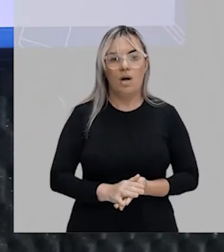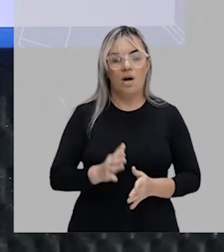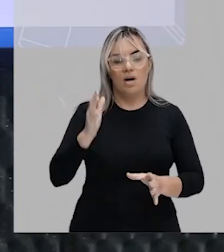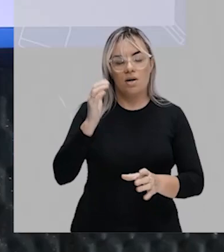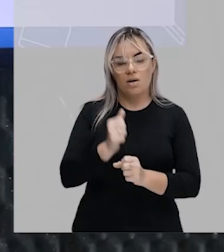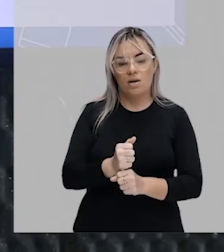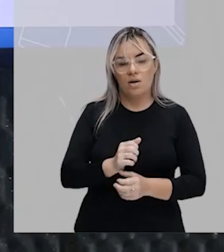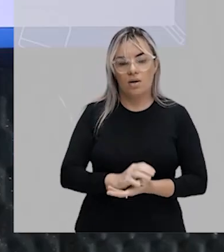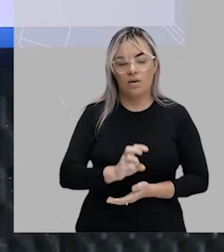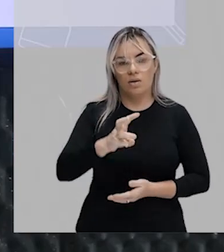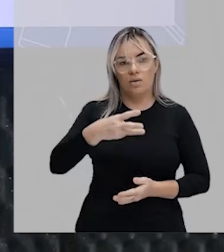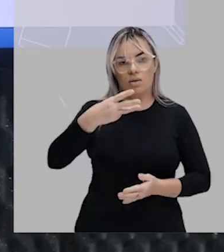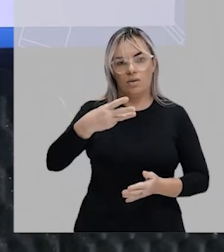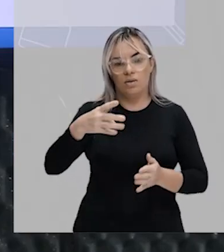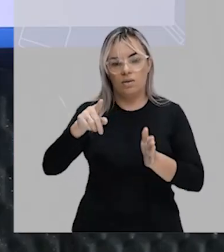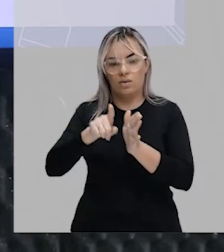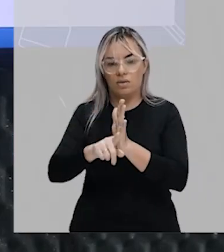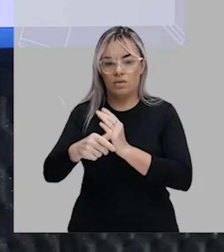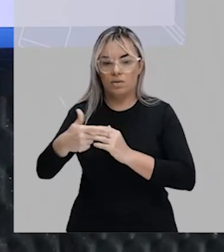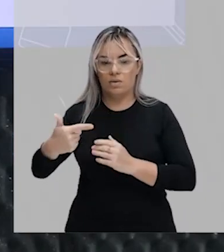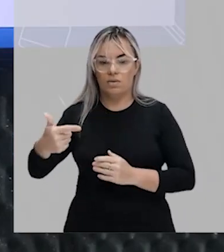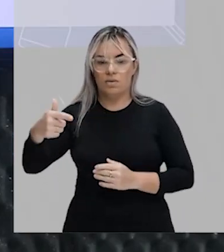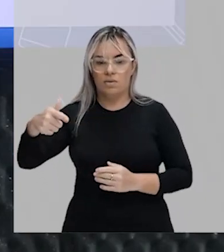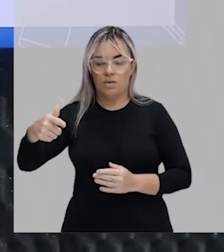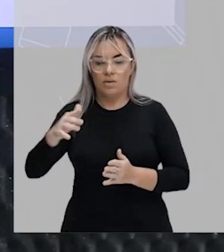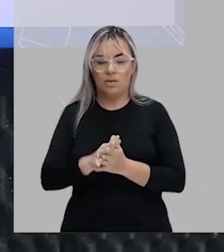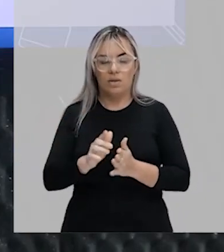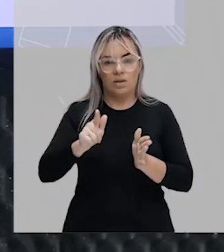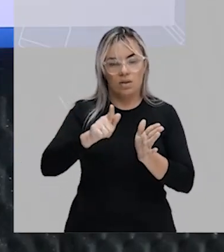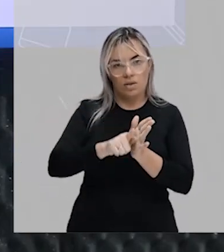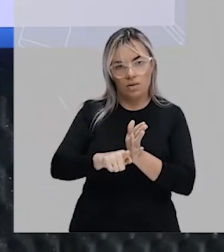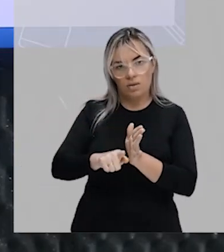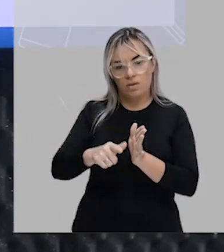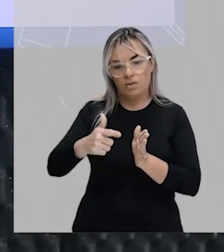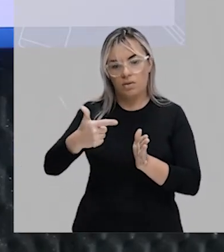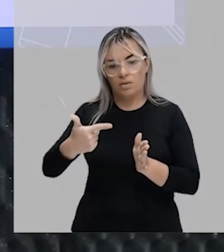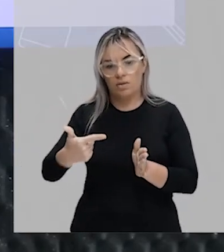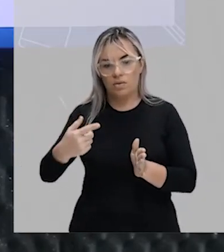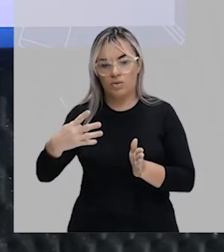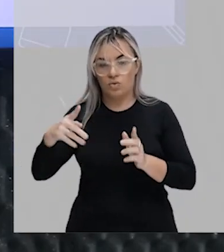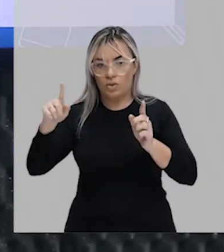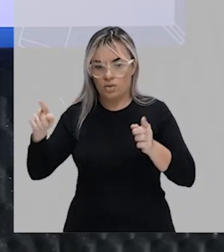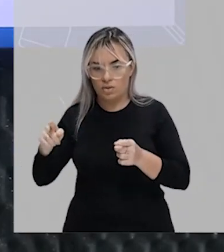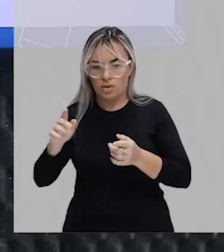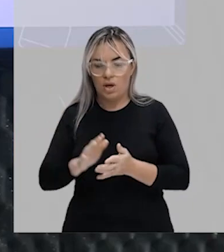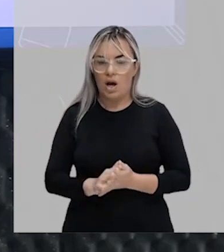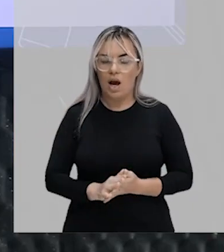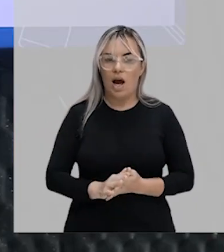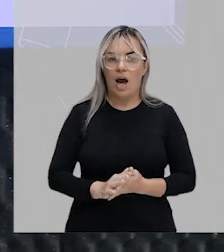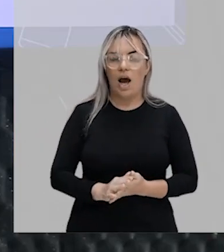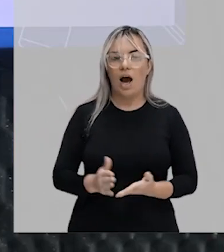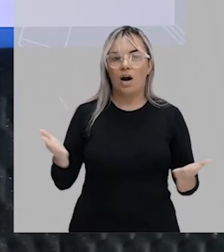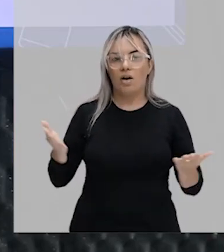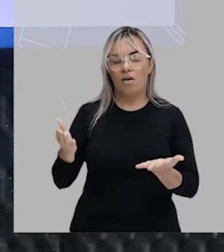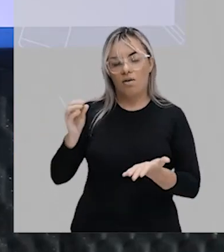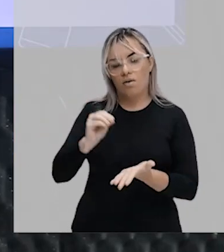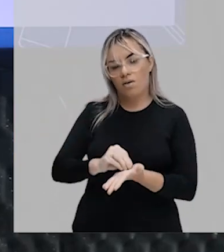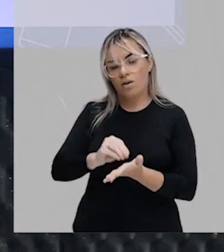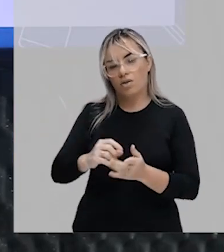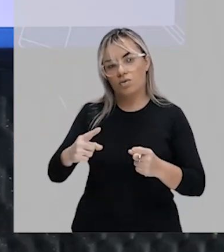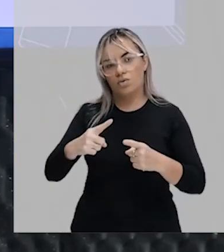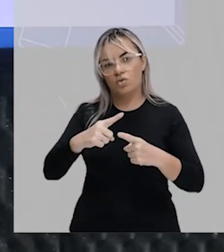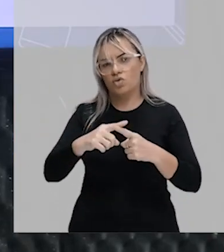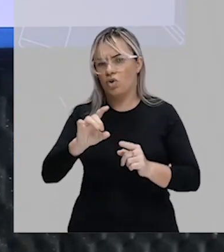nós o menos 24. E o que está faltando? Só multiplicar pelo 2. Renata, por que que tu já